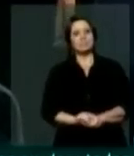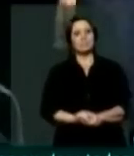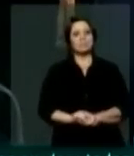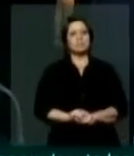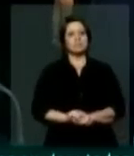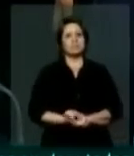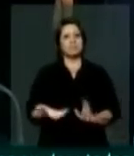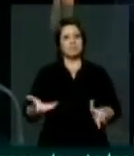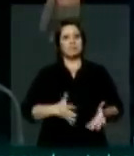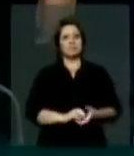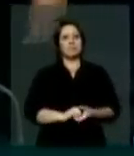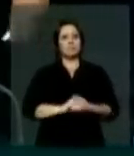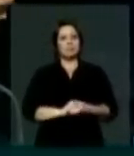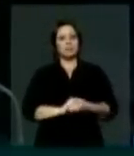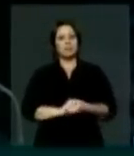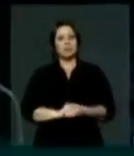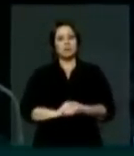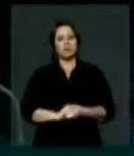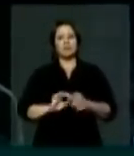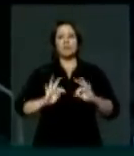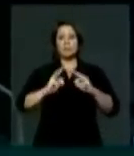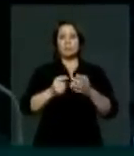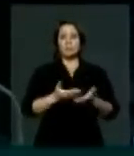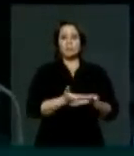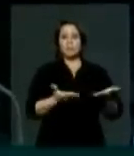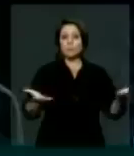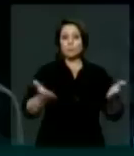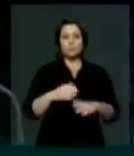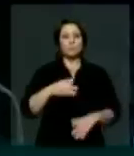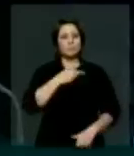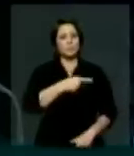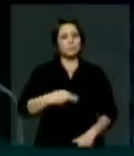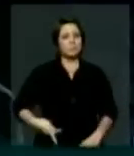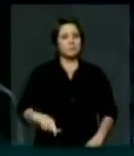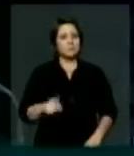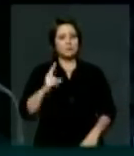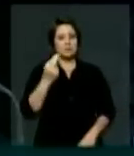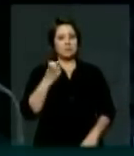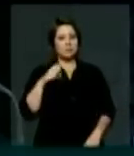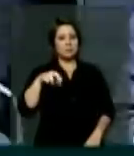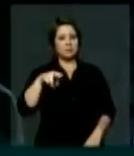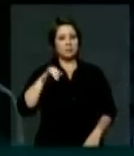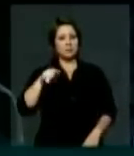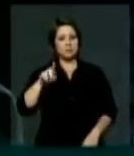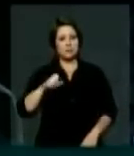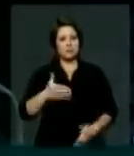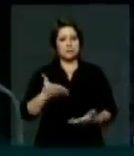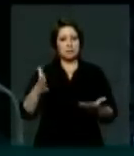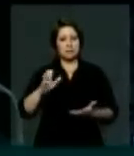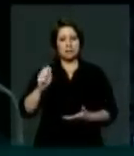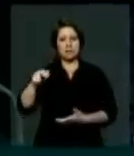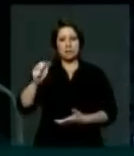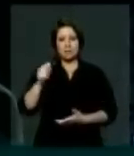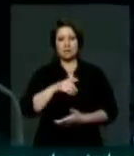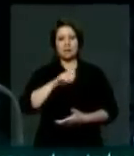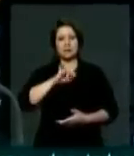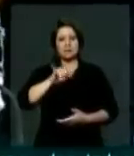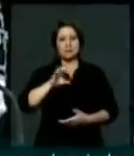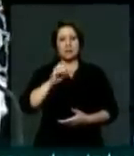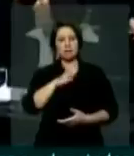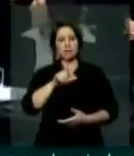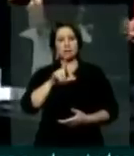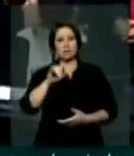cumprimentar a todos. Põe a mesa, o presidente Henrique Eduardo Alves, Ana, João Lira,